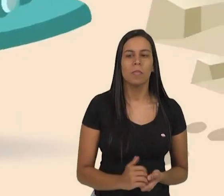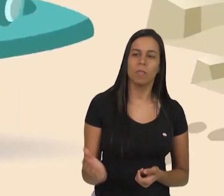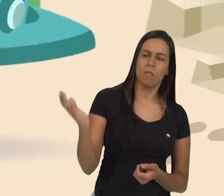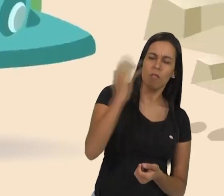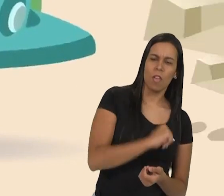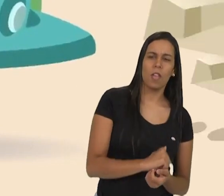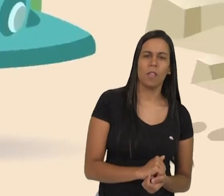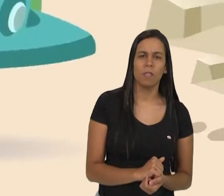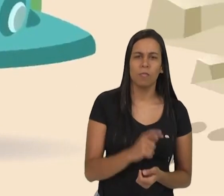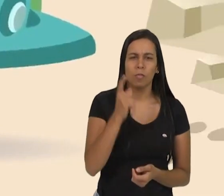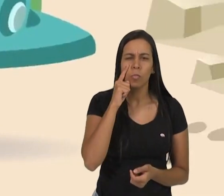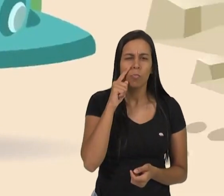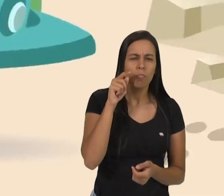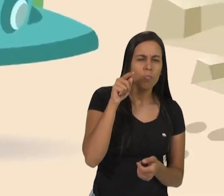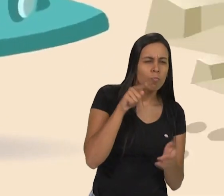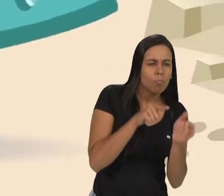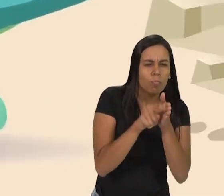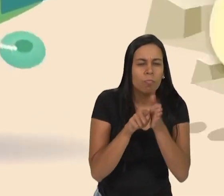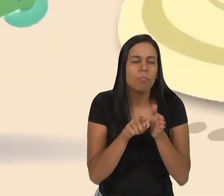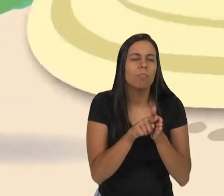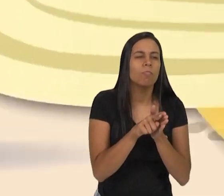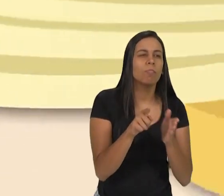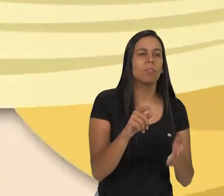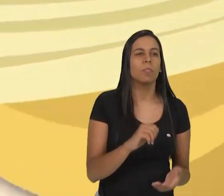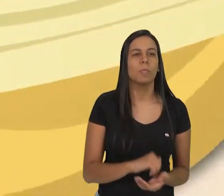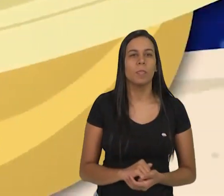Vem Júpiter! Vamos investigar!